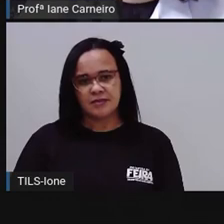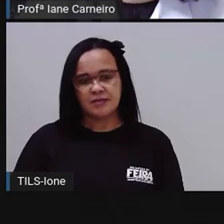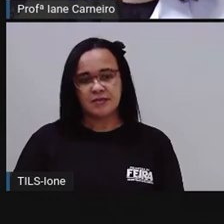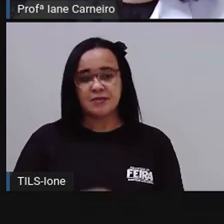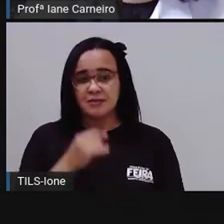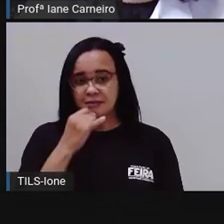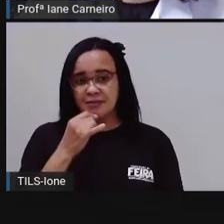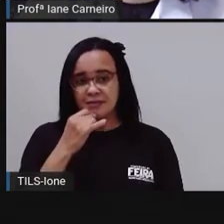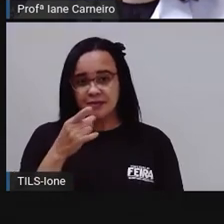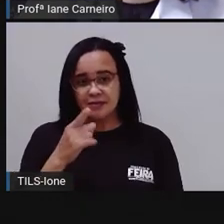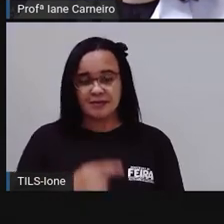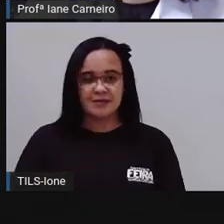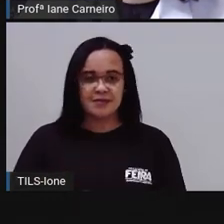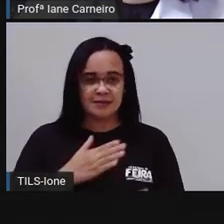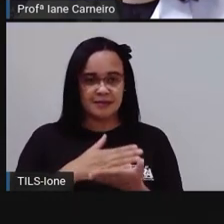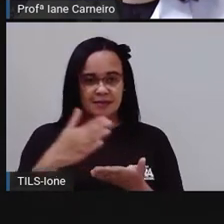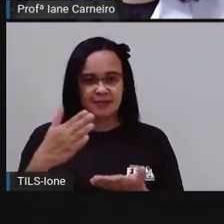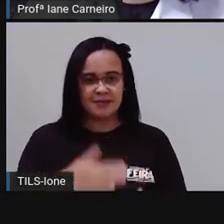Vamos para o próximo.